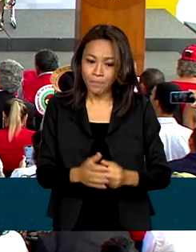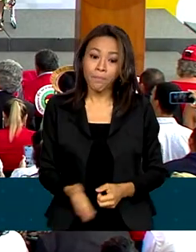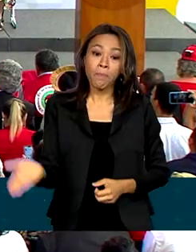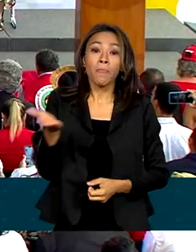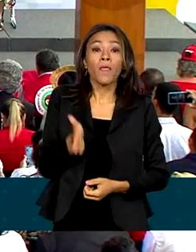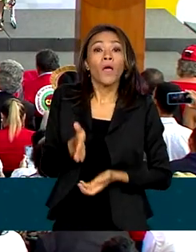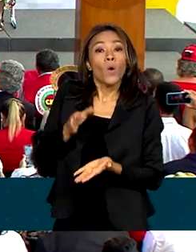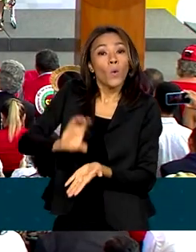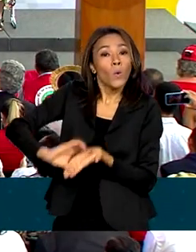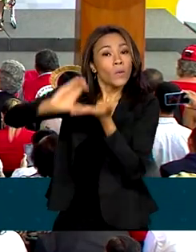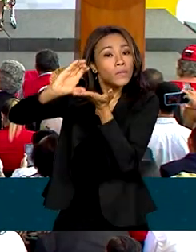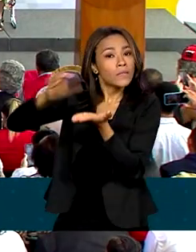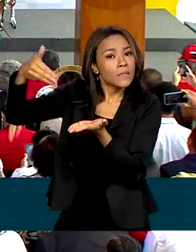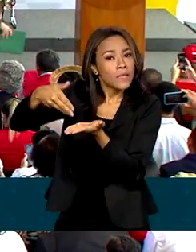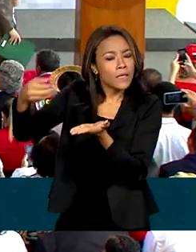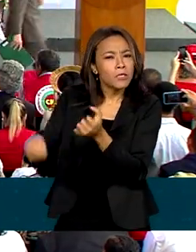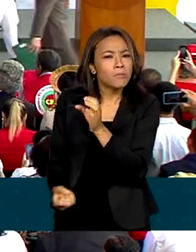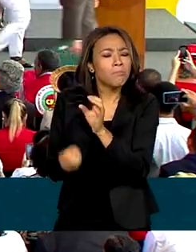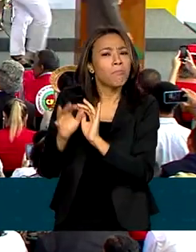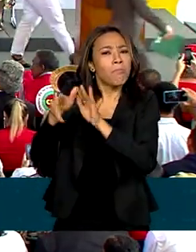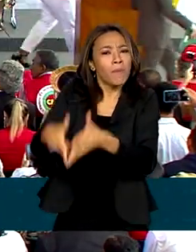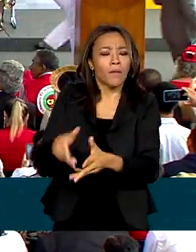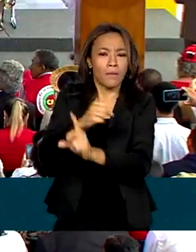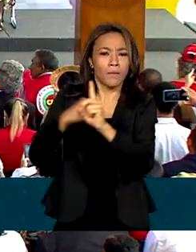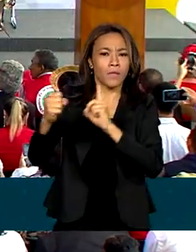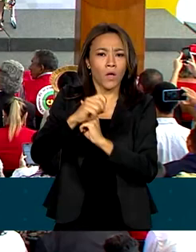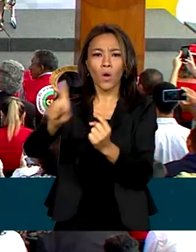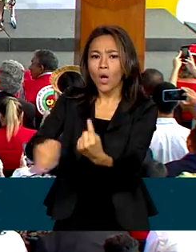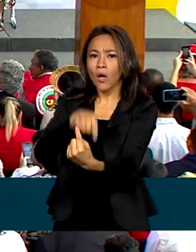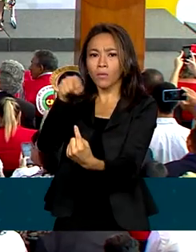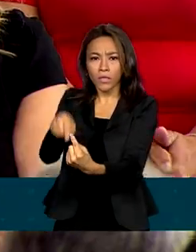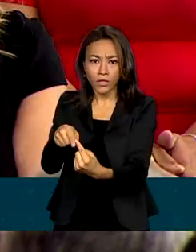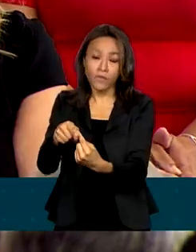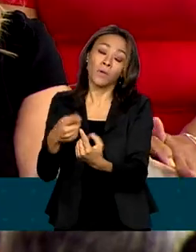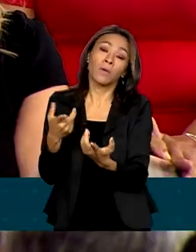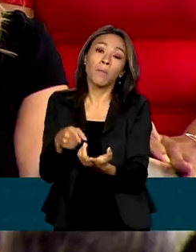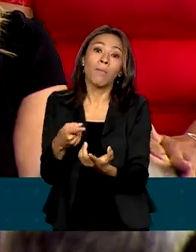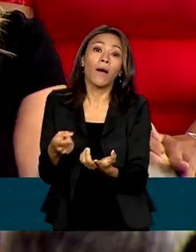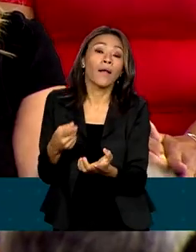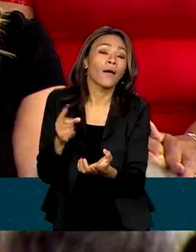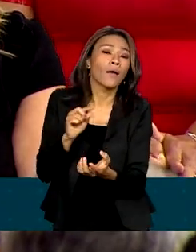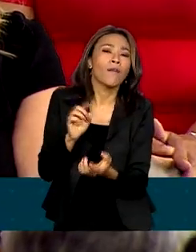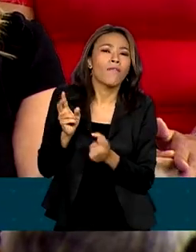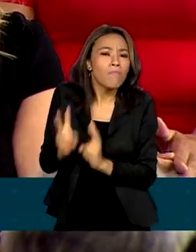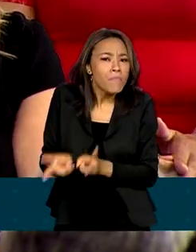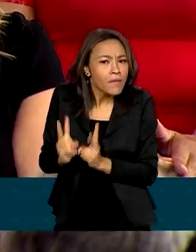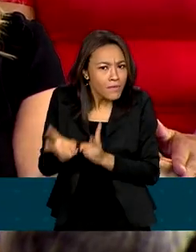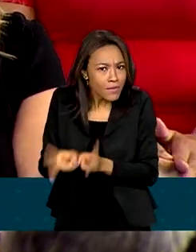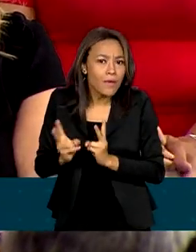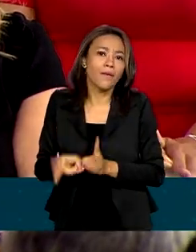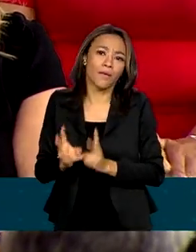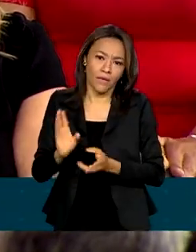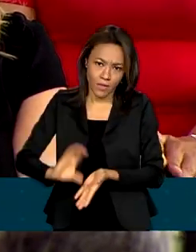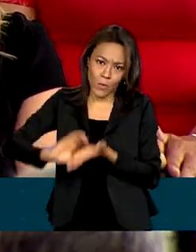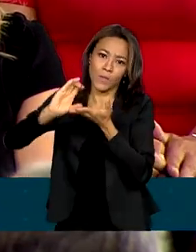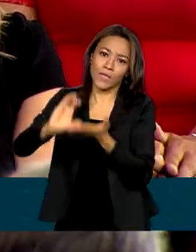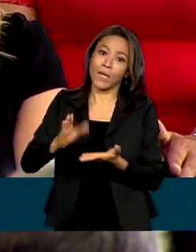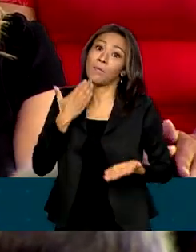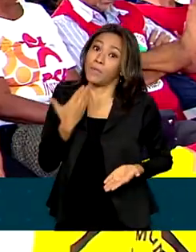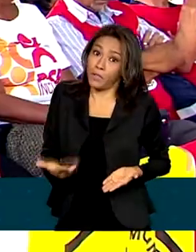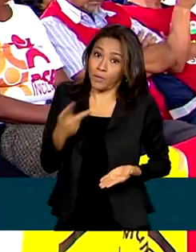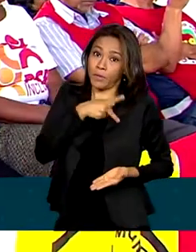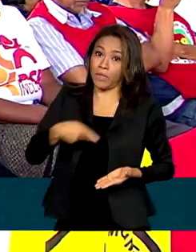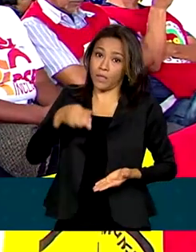Participação Social, criado para auxiliar no processo de transição, vai se tornar permanente a pedido do presidente